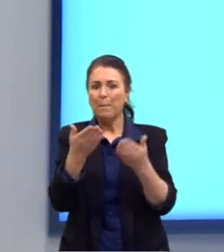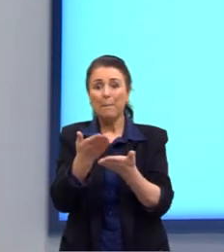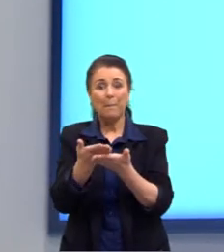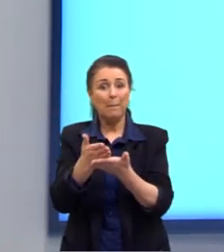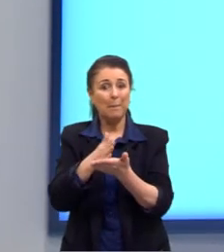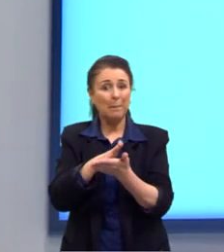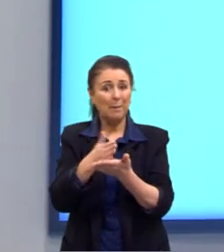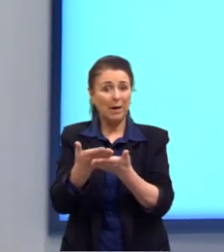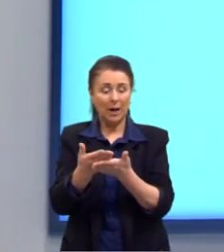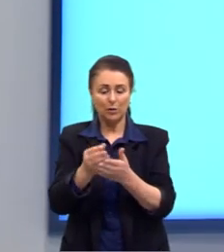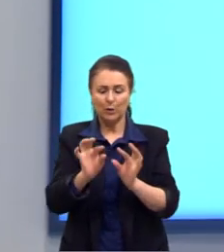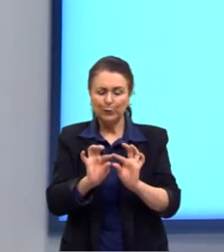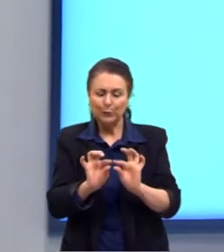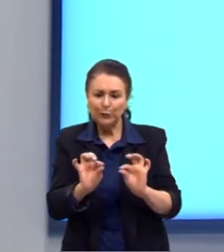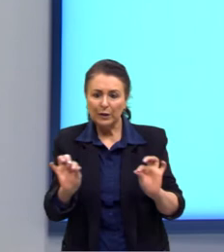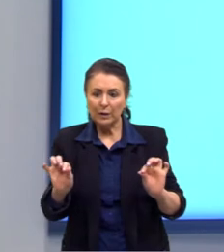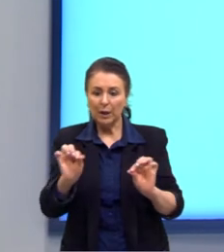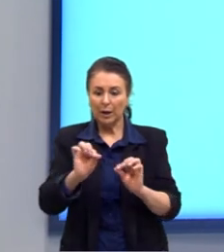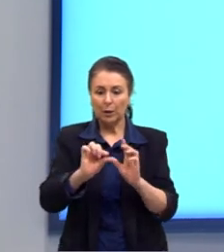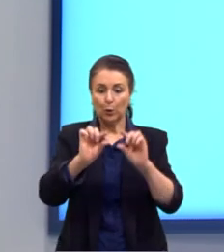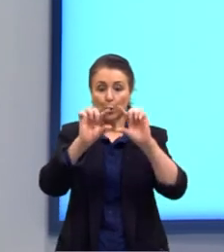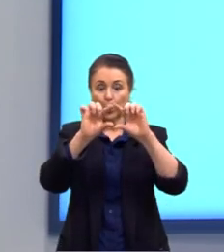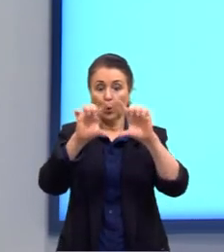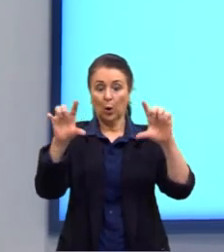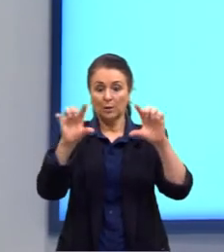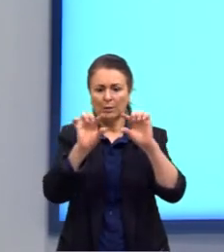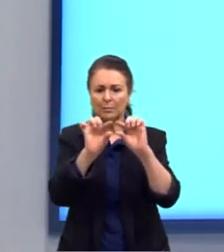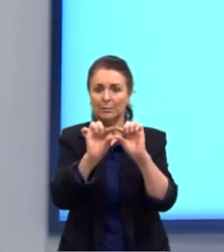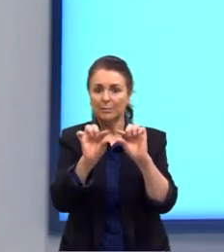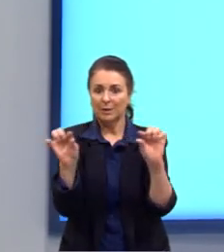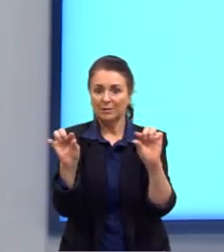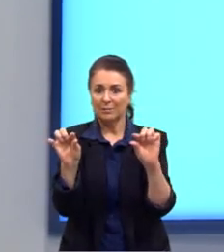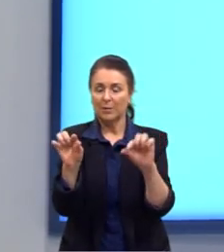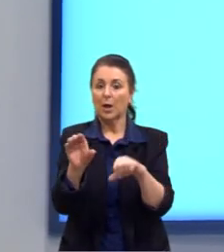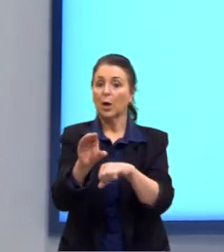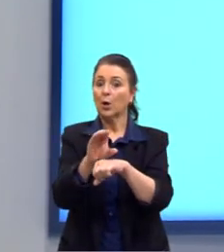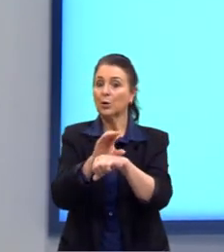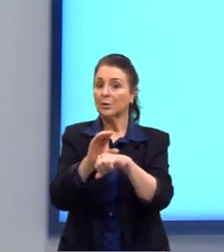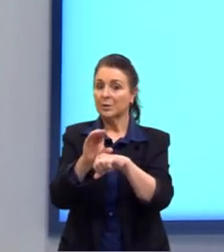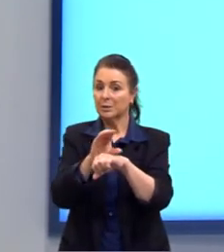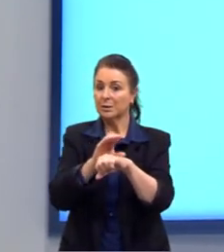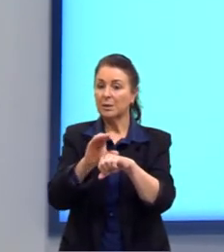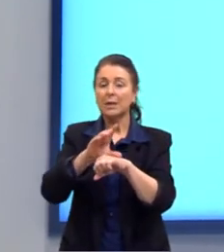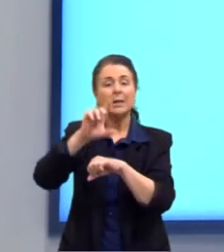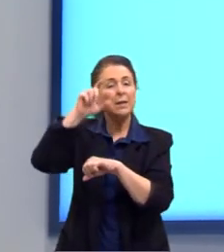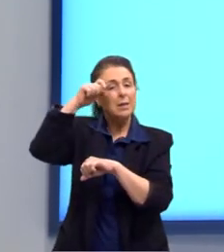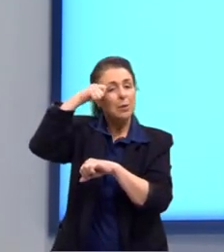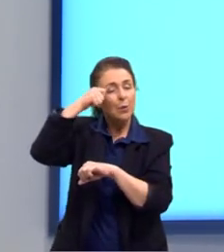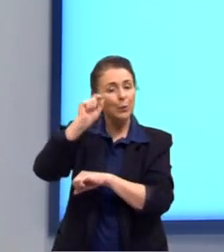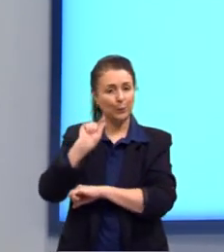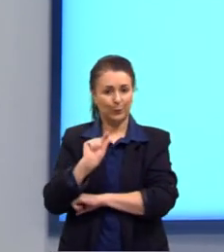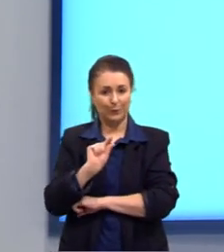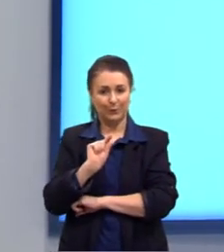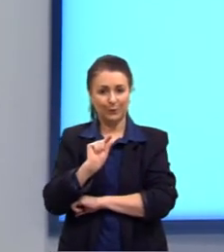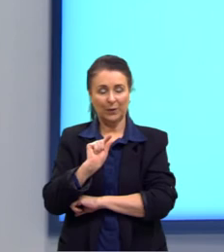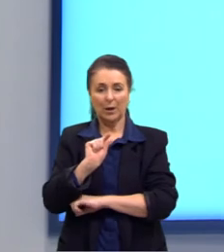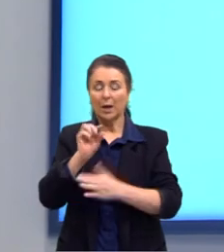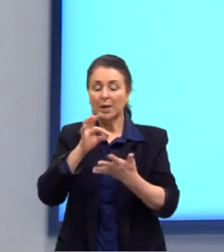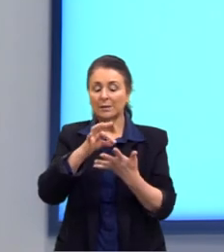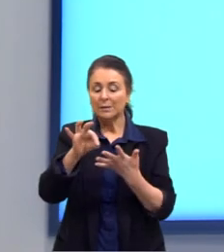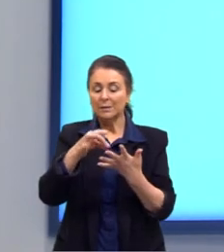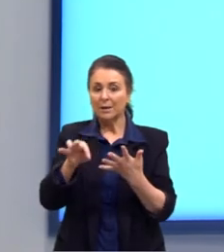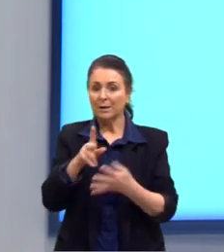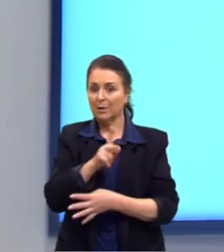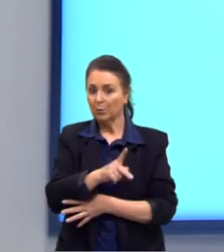entre a fina e a grossa. E elas estavam ali na cor cinza, um pouquinho mais escuro. Aqui eu destaquei